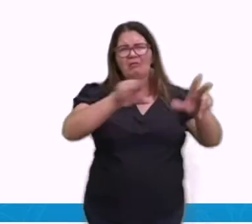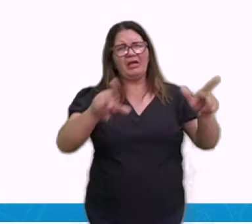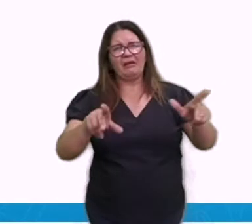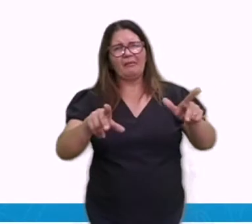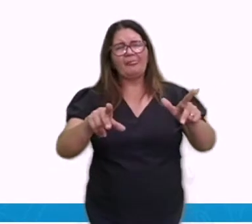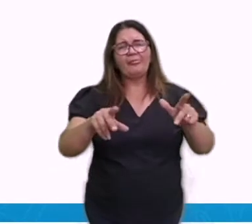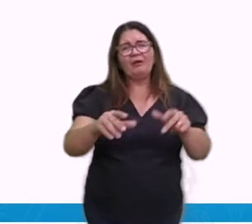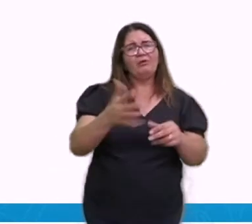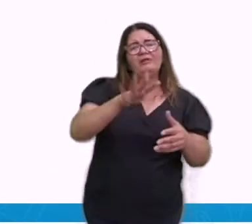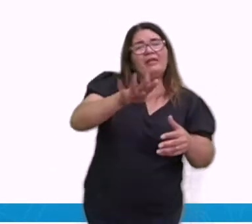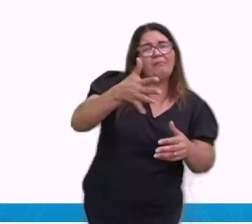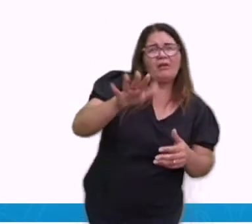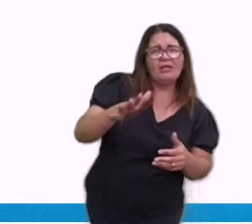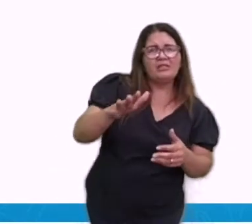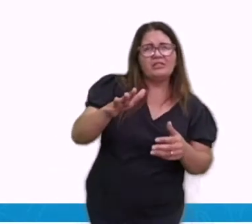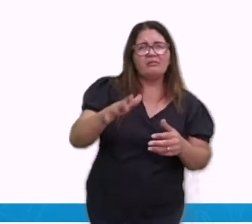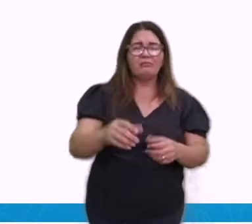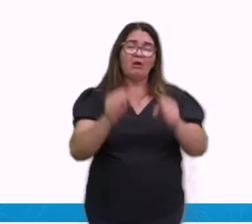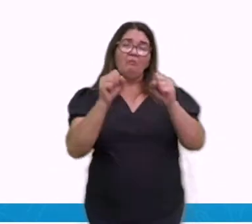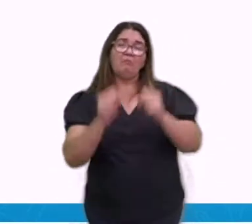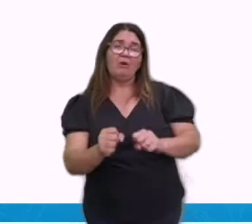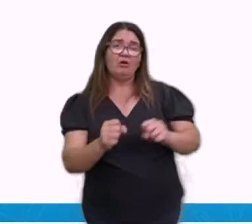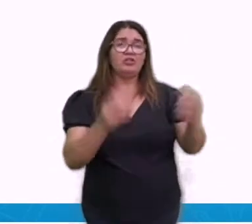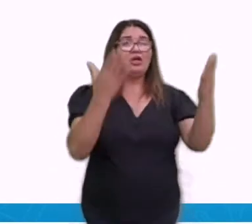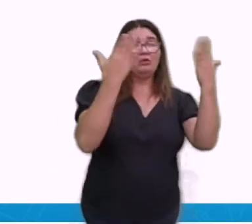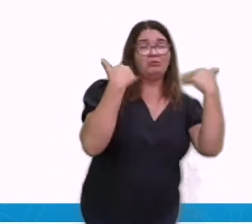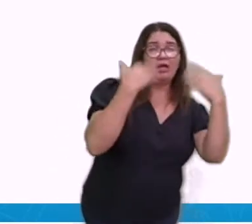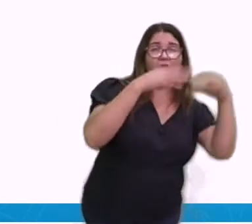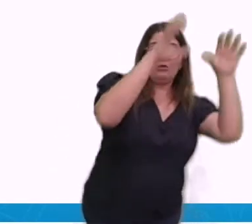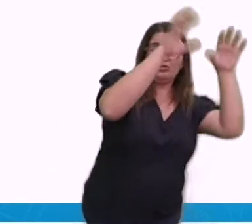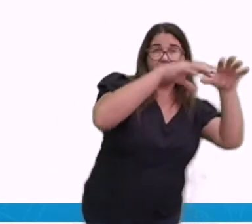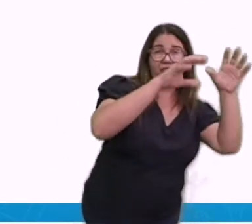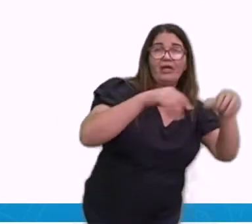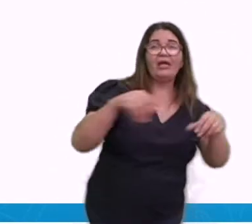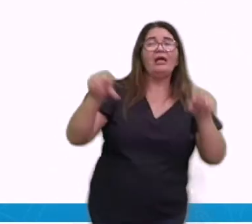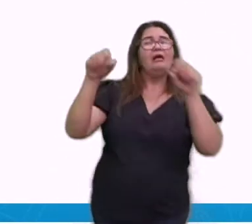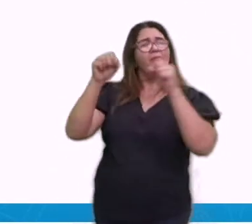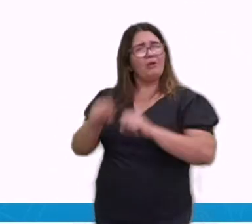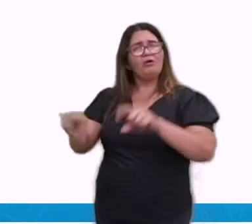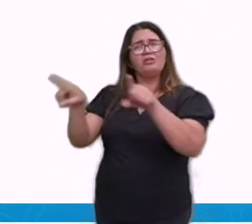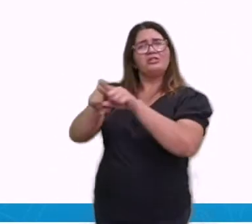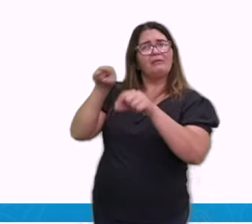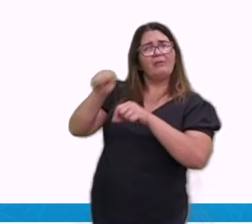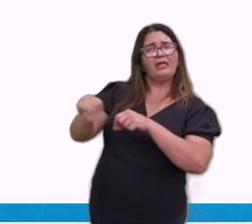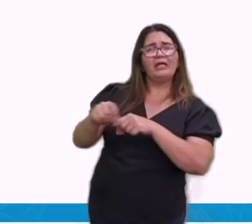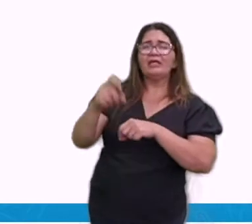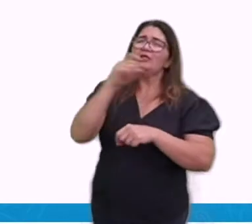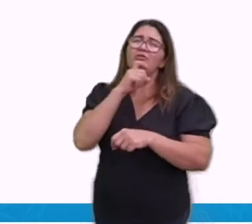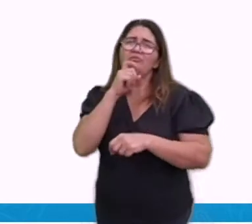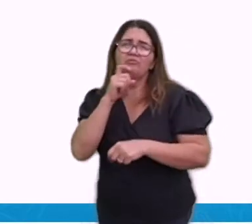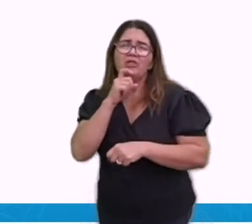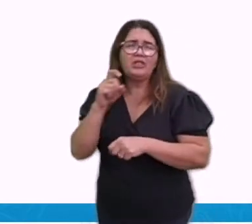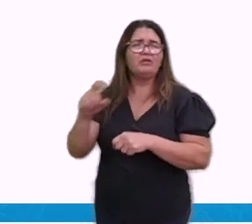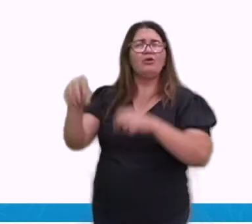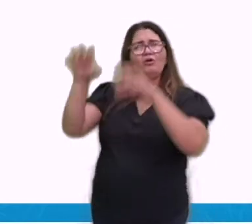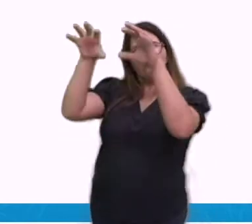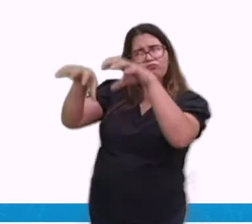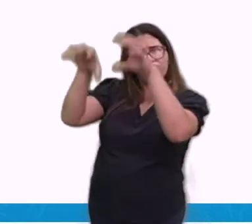Pode chover nos dois. Pode não chover. Porque é o caso aqui. Quando a gente fala escasso.